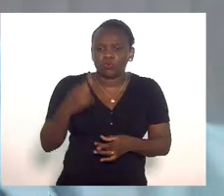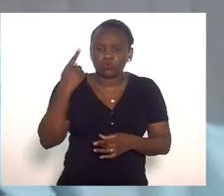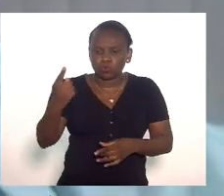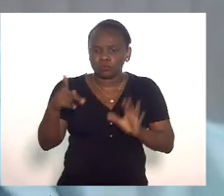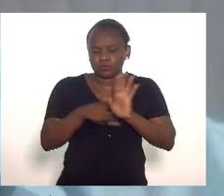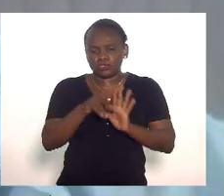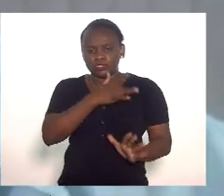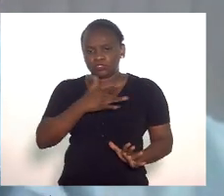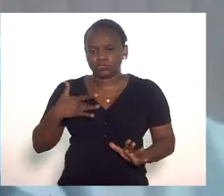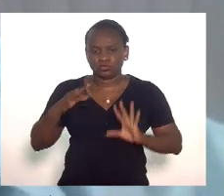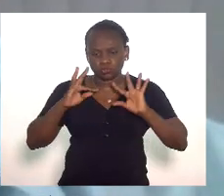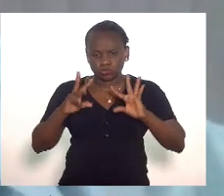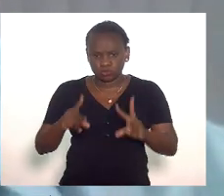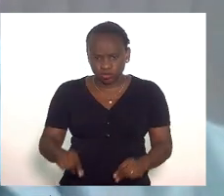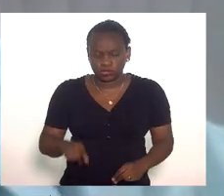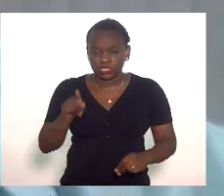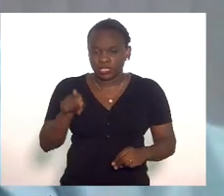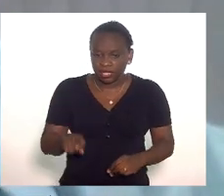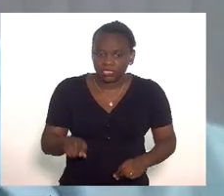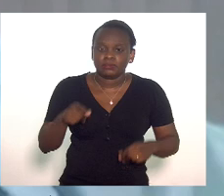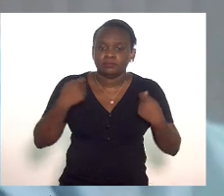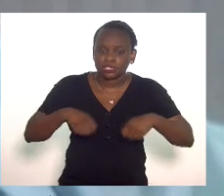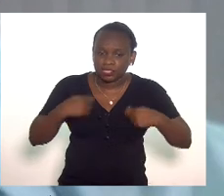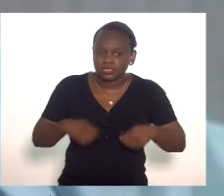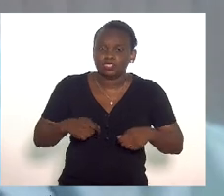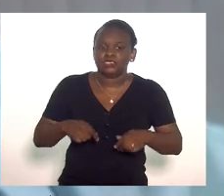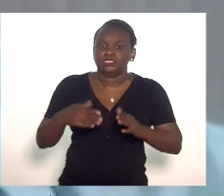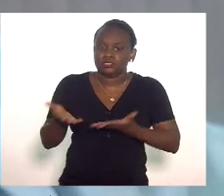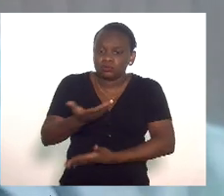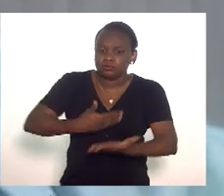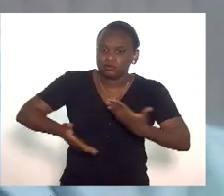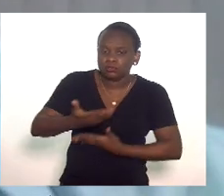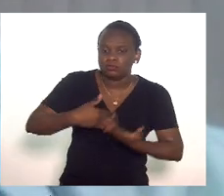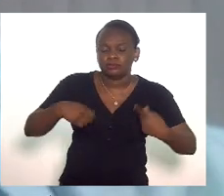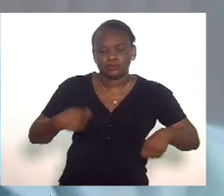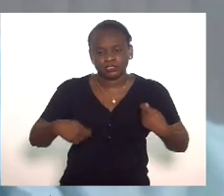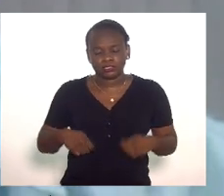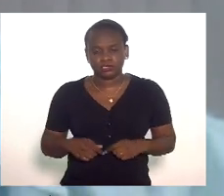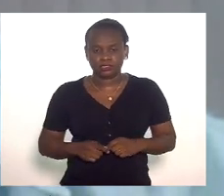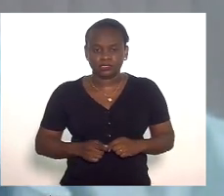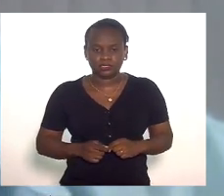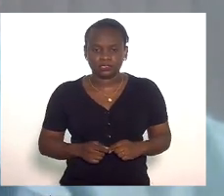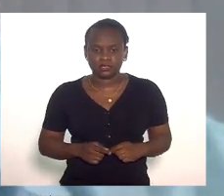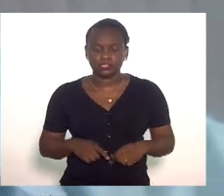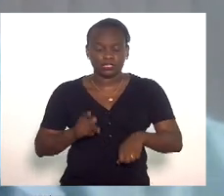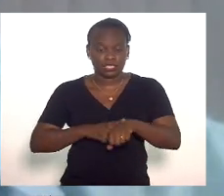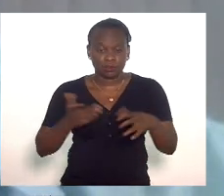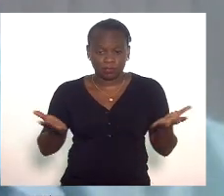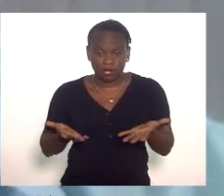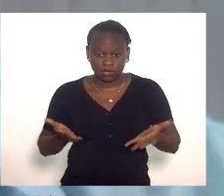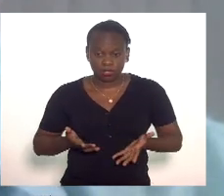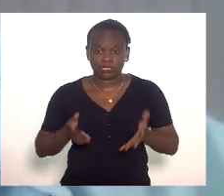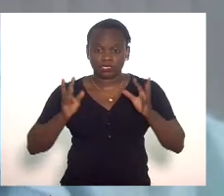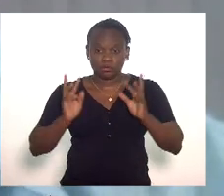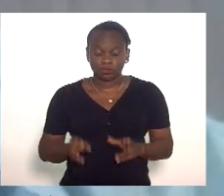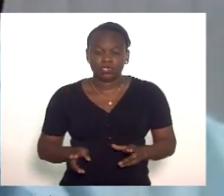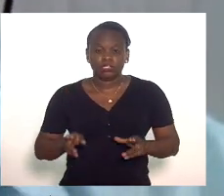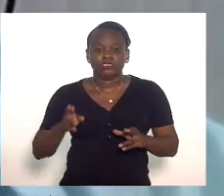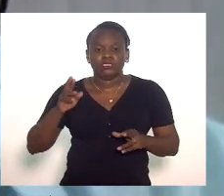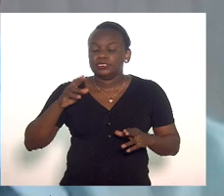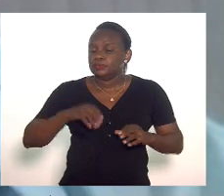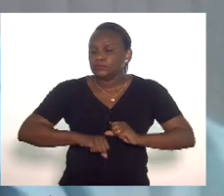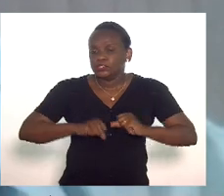saúde e que esses leitos precisam estar devidamente compartilhados num momento como esse é